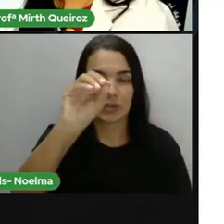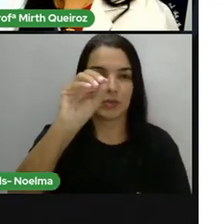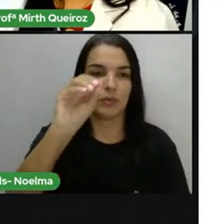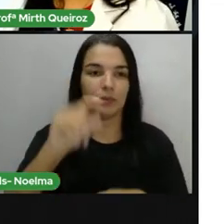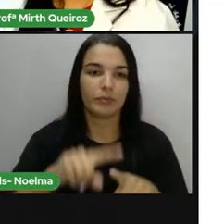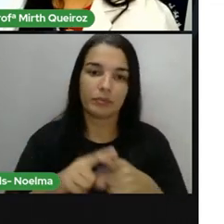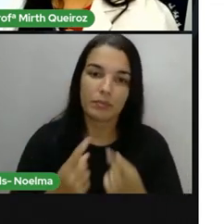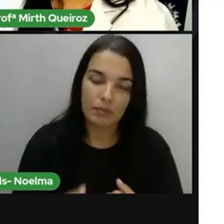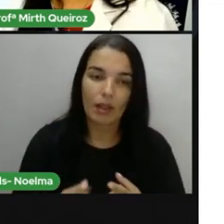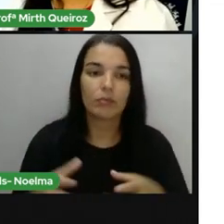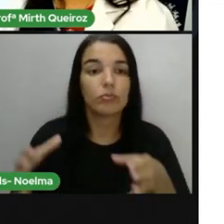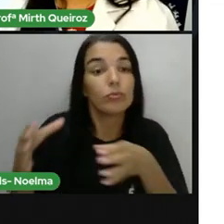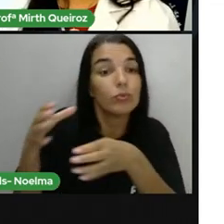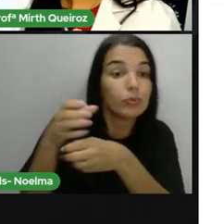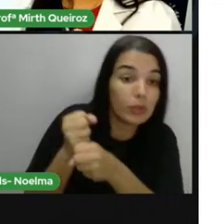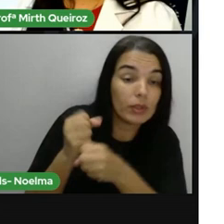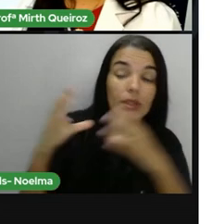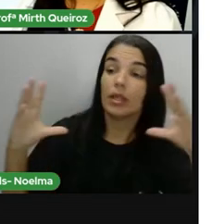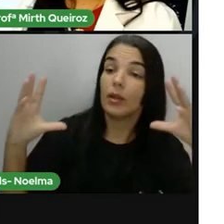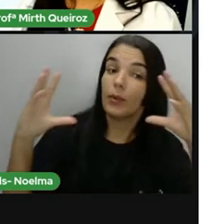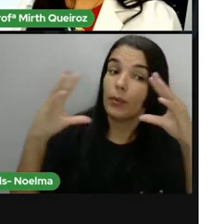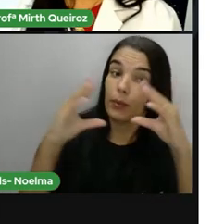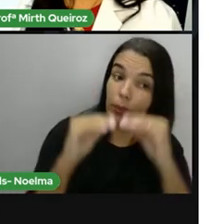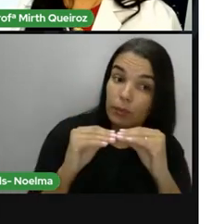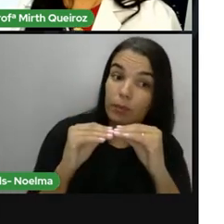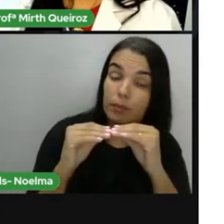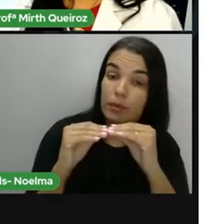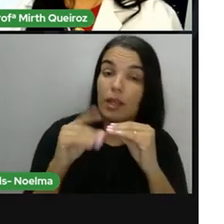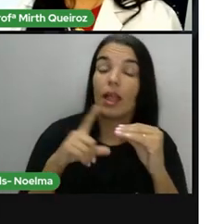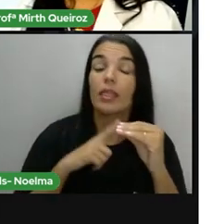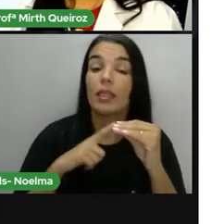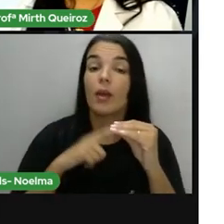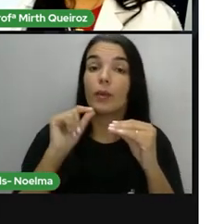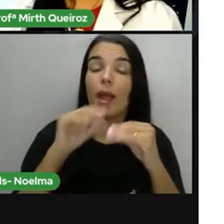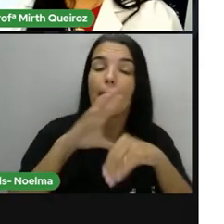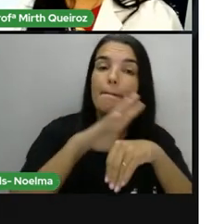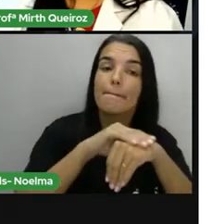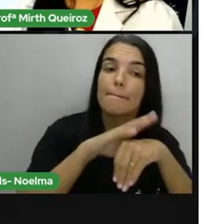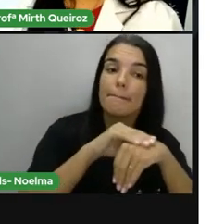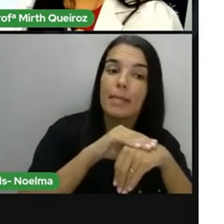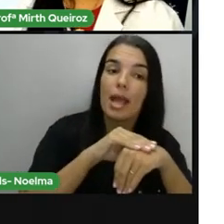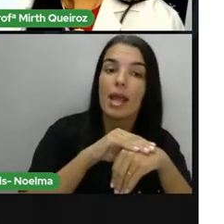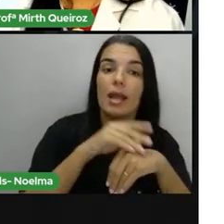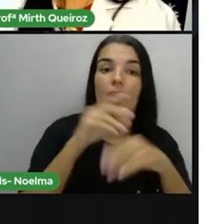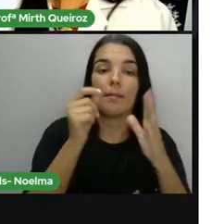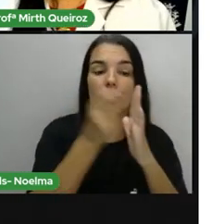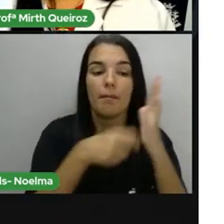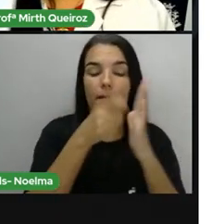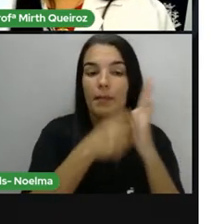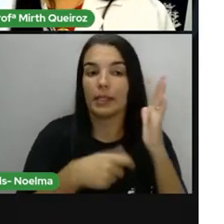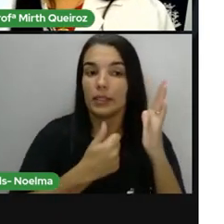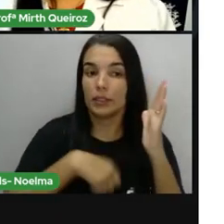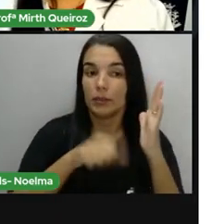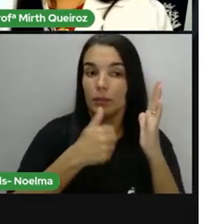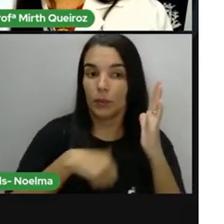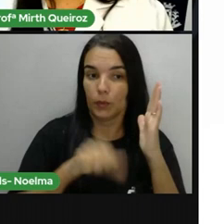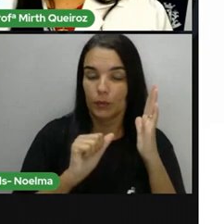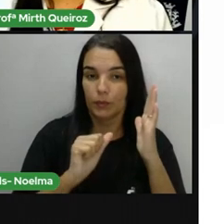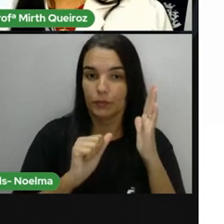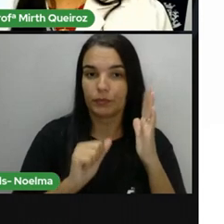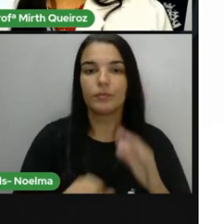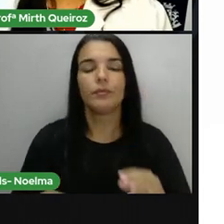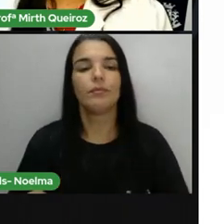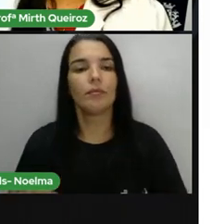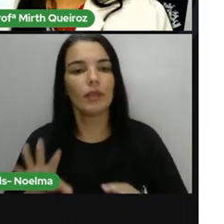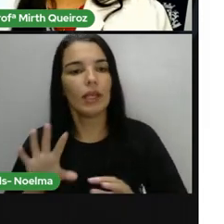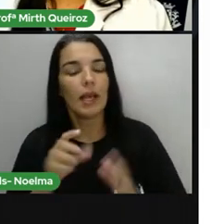Ou seja, resumindo tudo, patrimônio material, ele é palpável, é concreto. Patrimônio imaterial